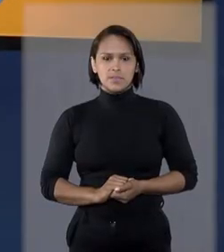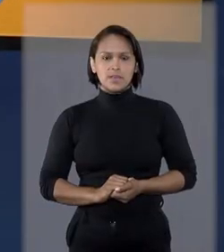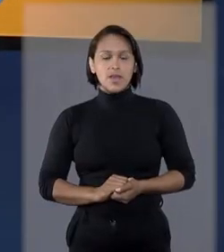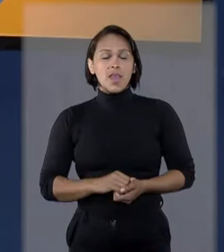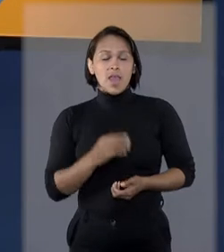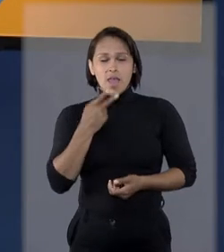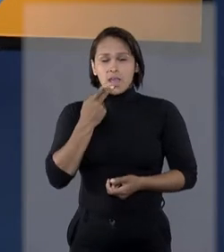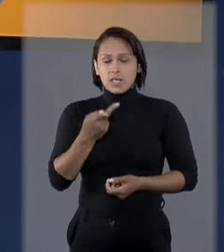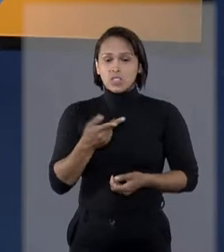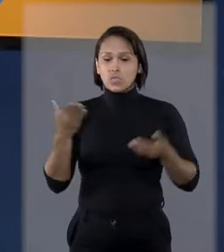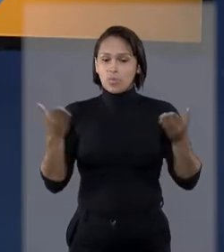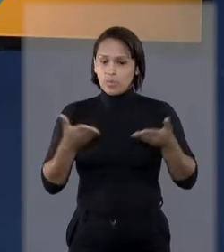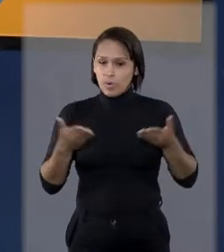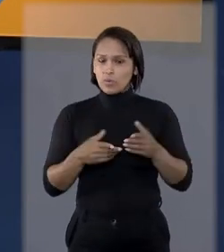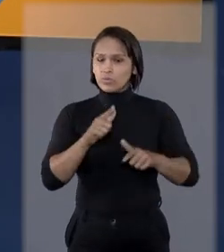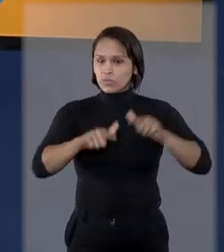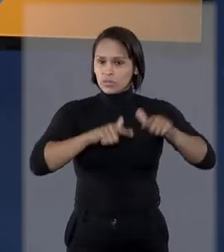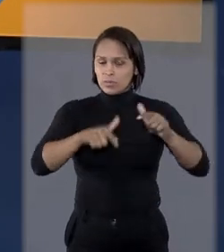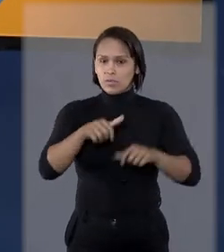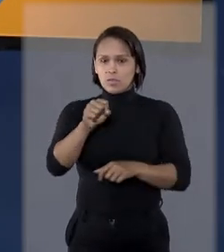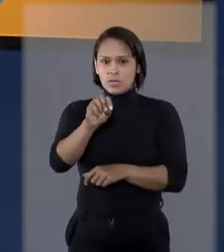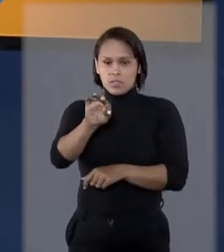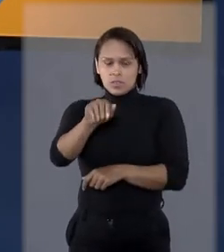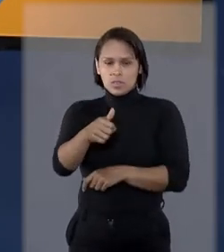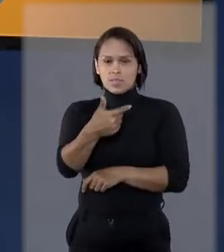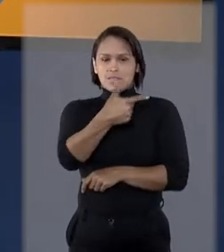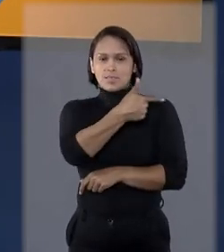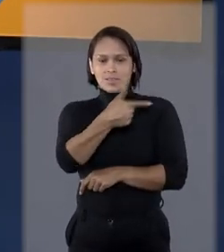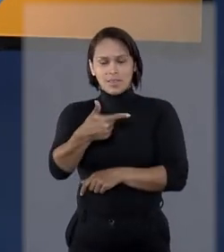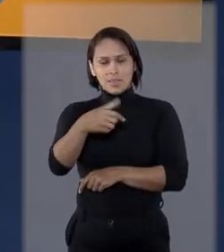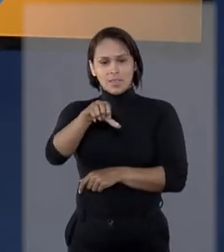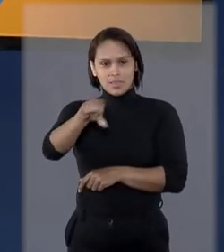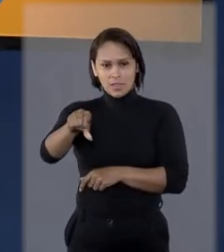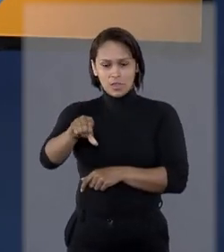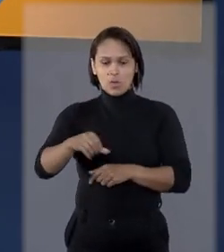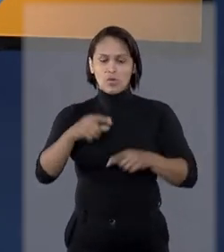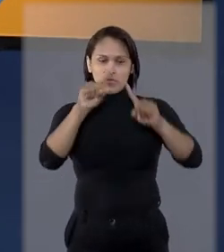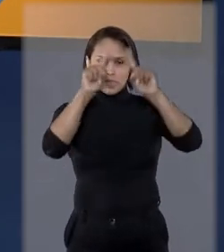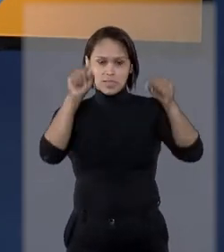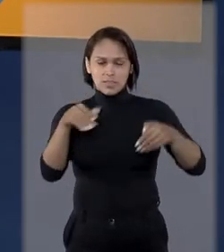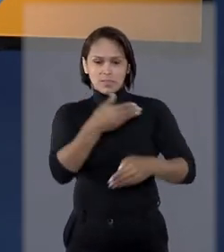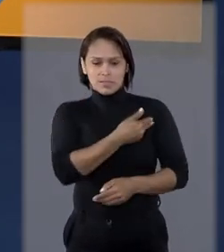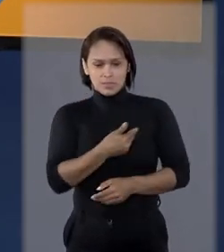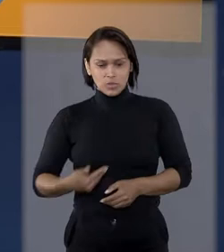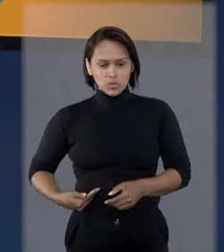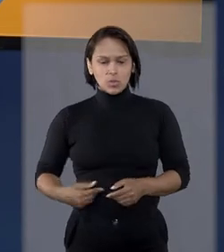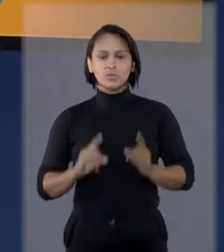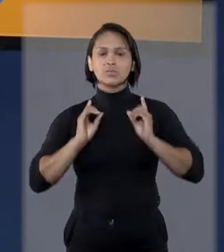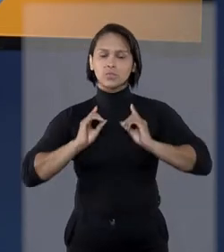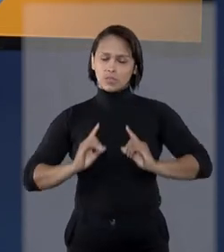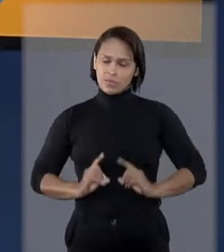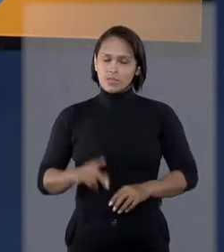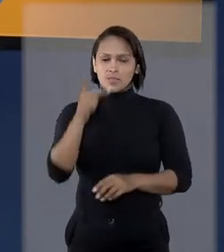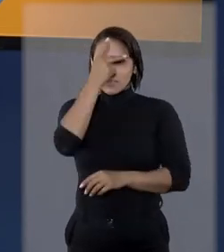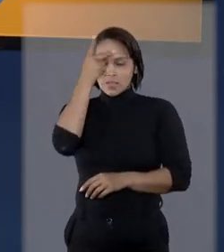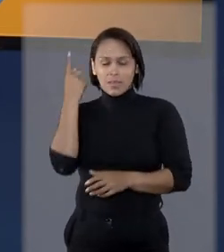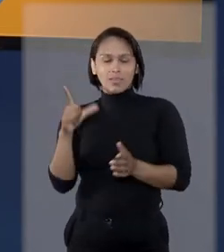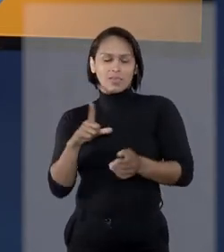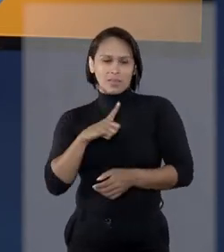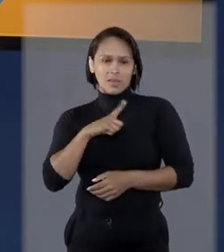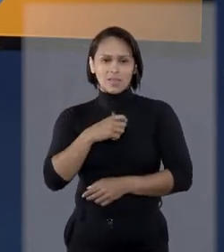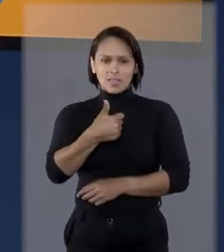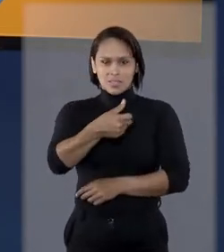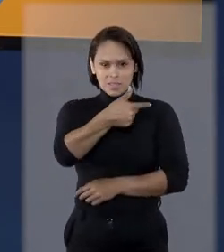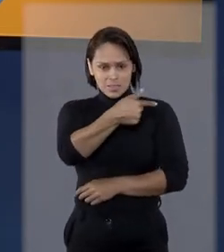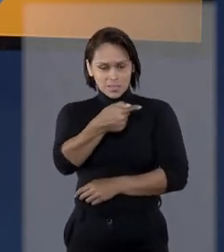É isso. Atualmente, trabalham no STJ 79 servidores com algum tipo de deficiência e mais